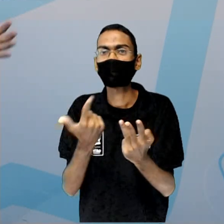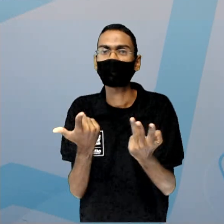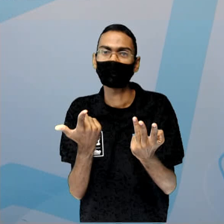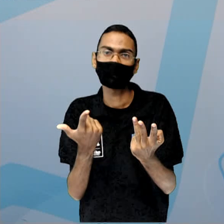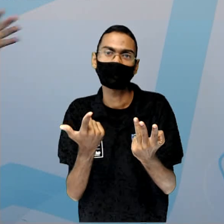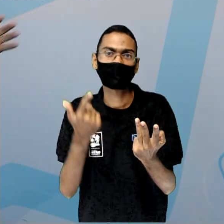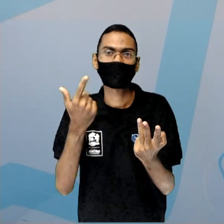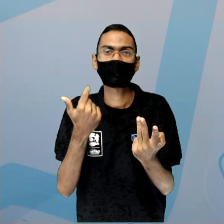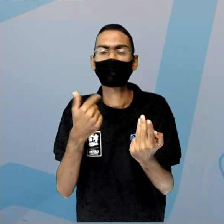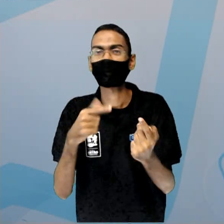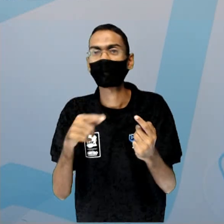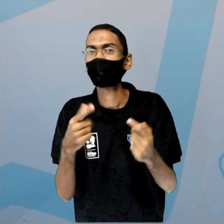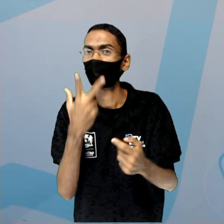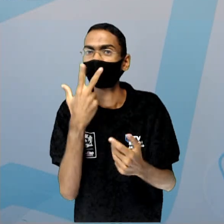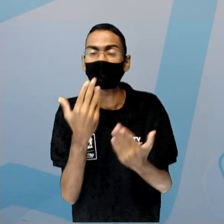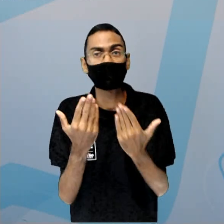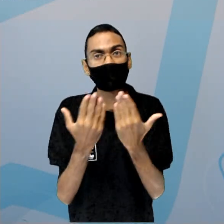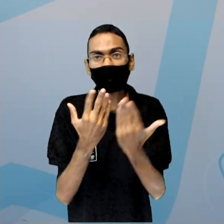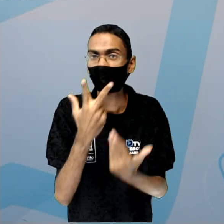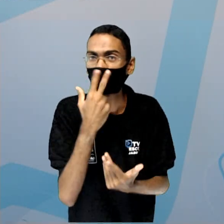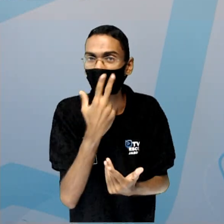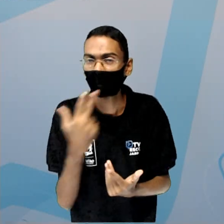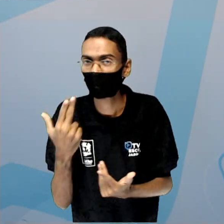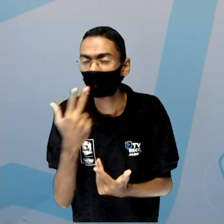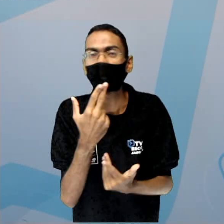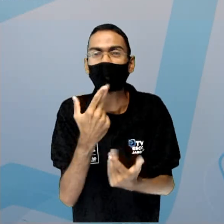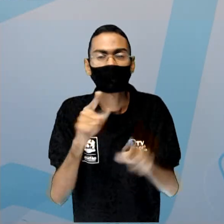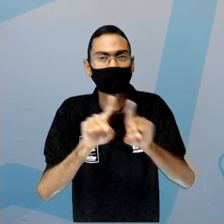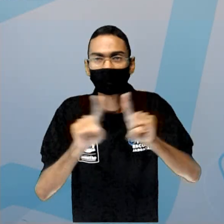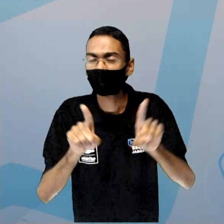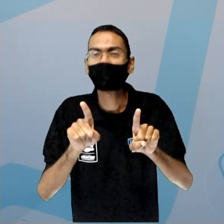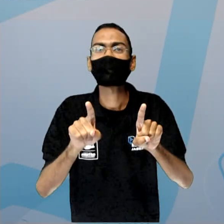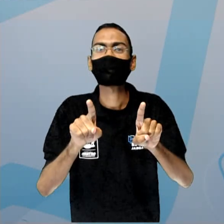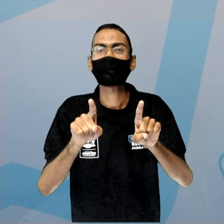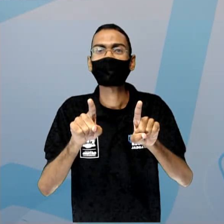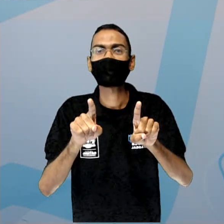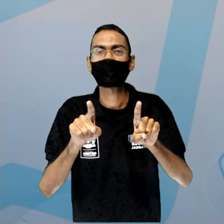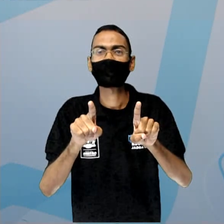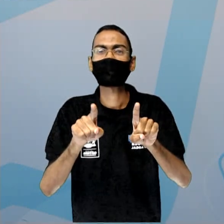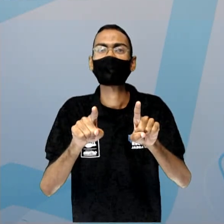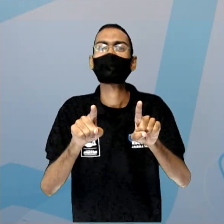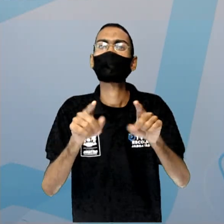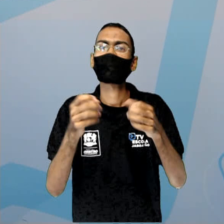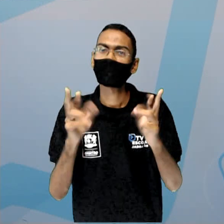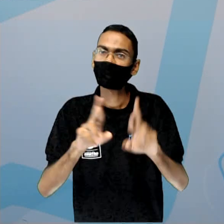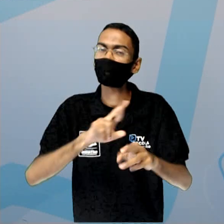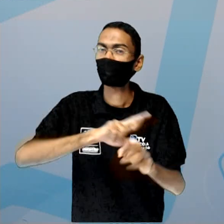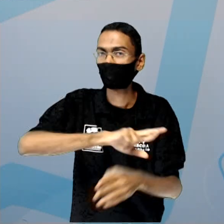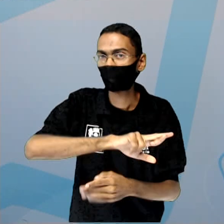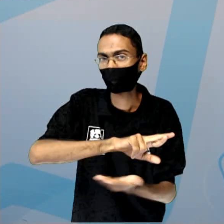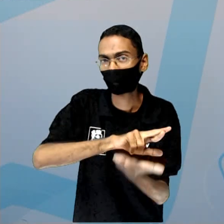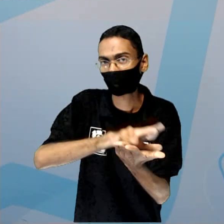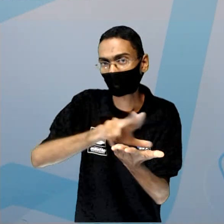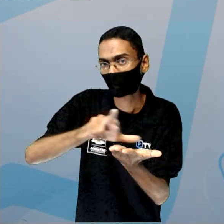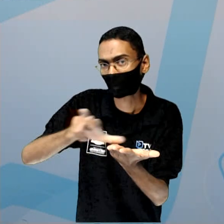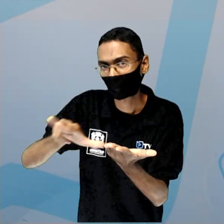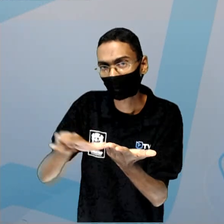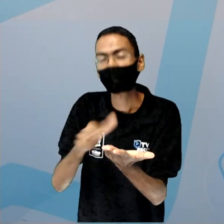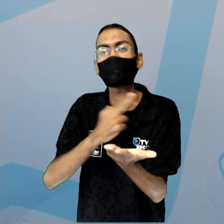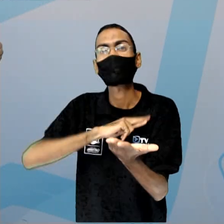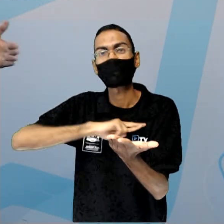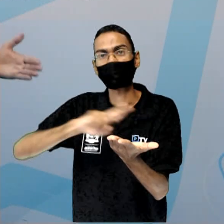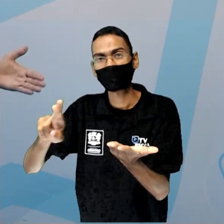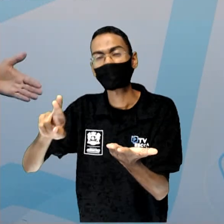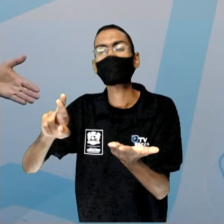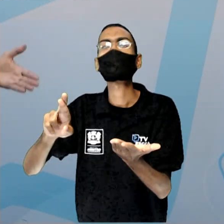de melancia, é tudo igual, né? Mas, em relação à cultura, à religiosidade, não existe nada igual. O que existe são culturas